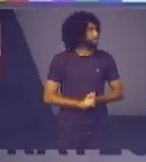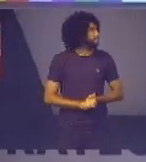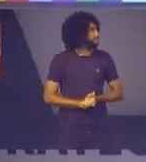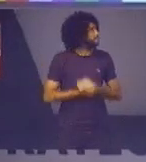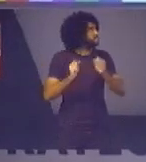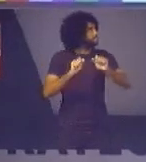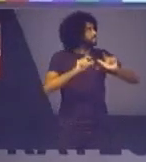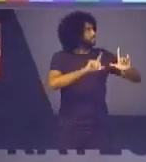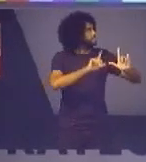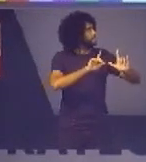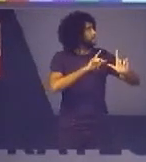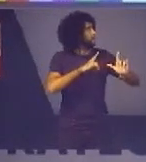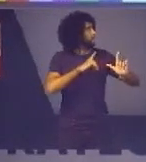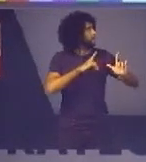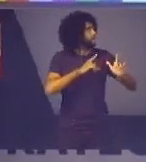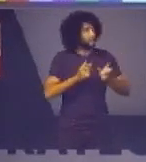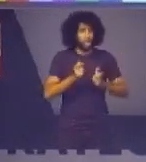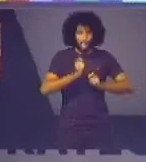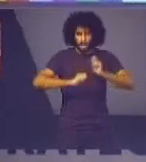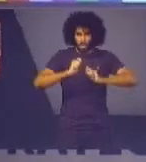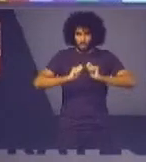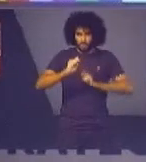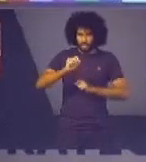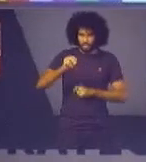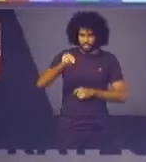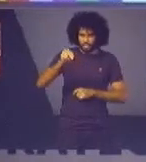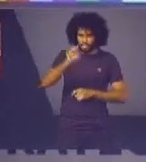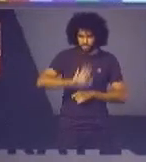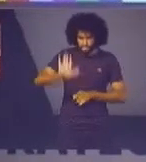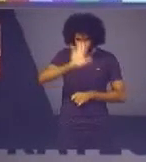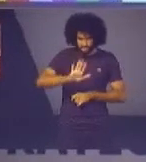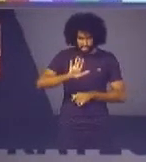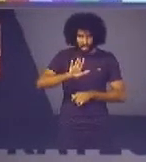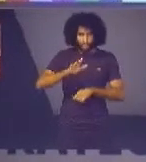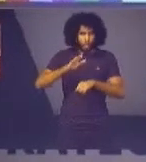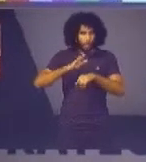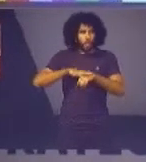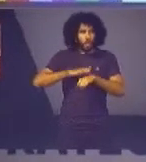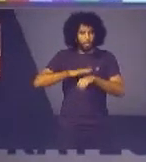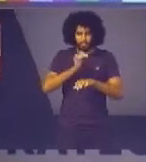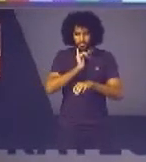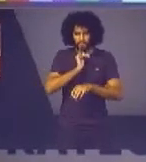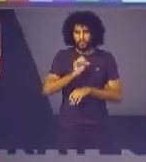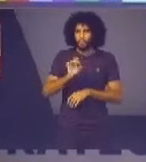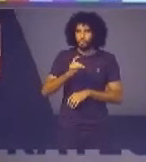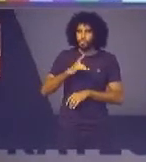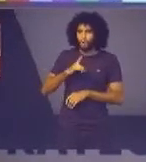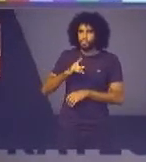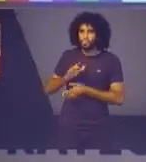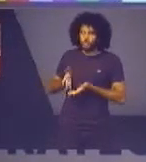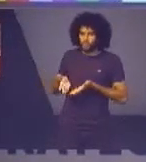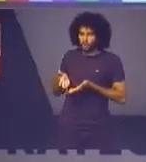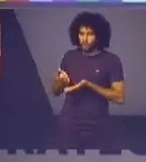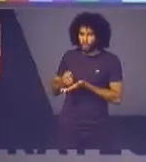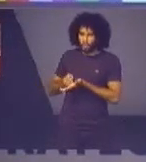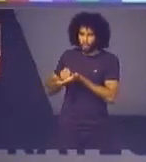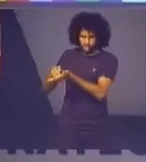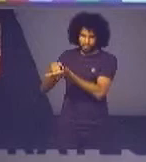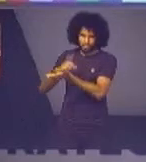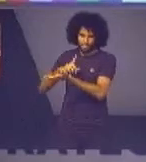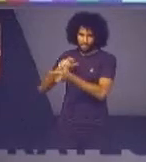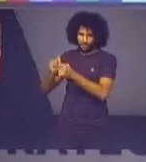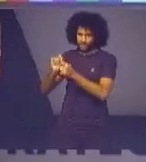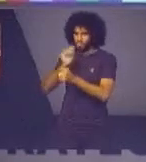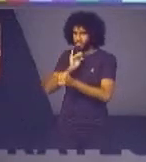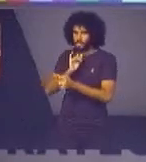a economia gerada ao tribunal de justiça em horas só daquele atendimento que eu faço fazendo o